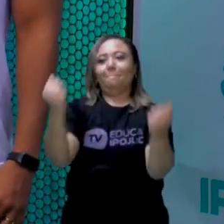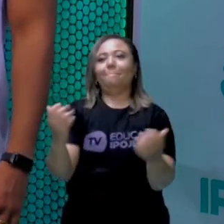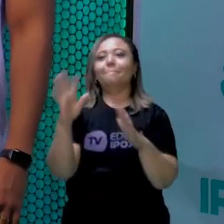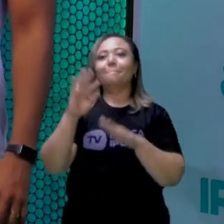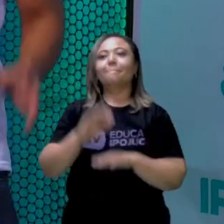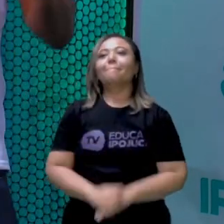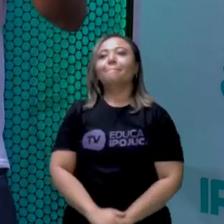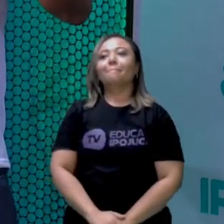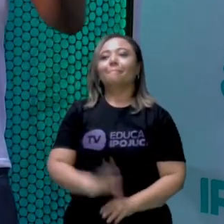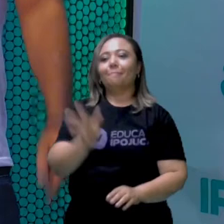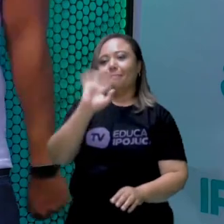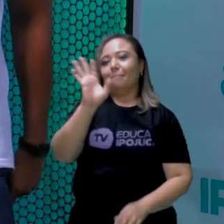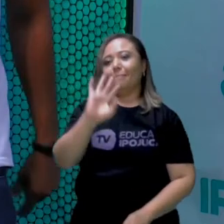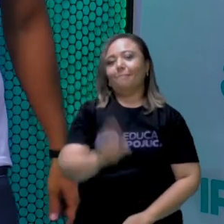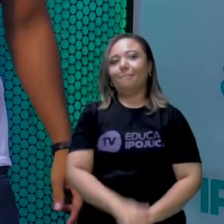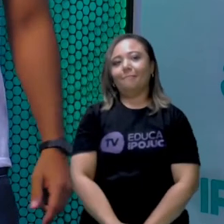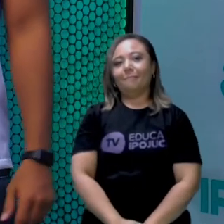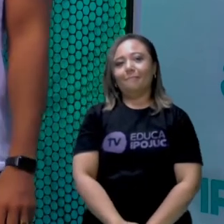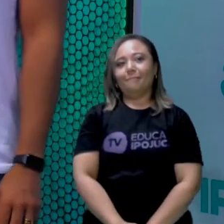próxima aula. Tchau, tchau!